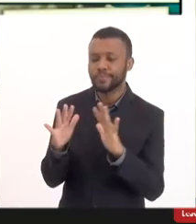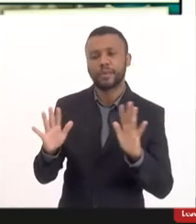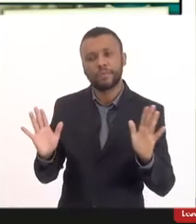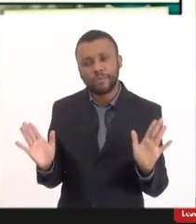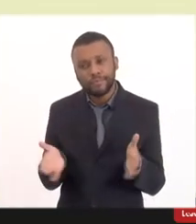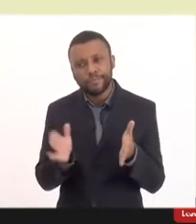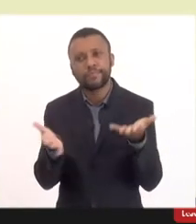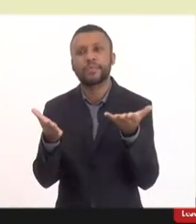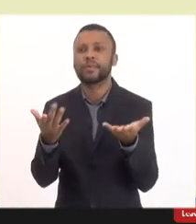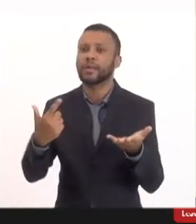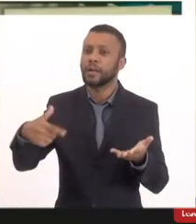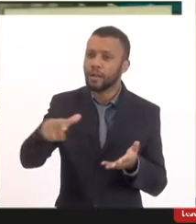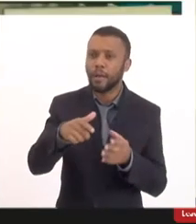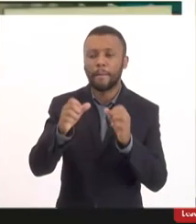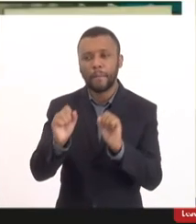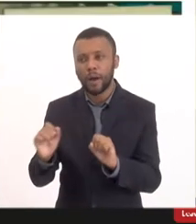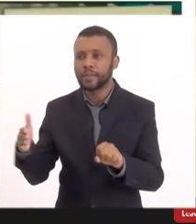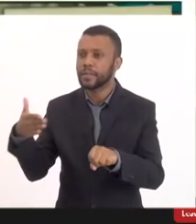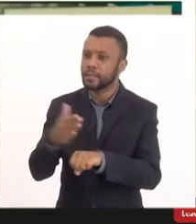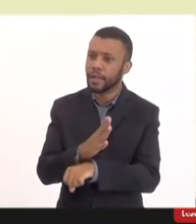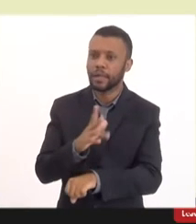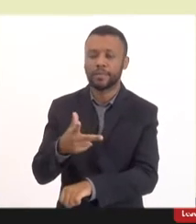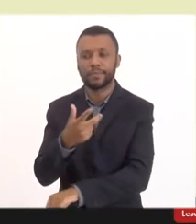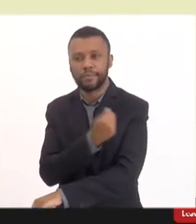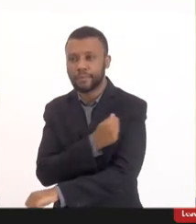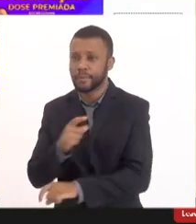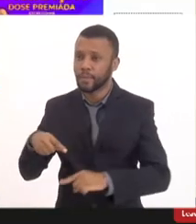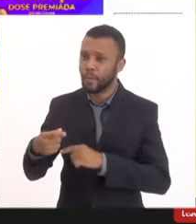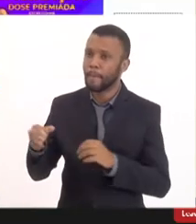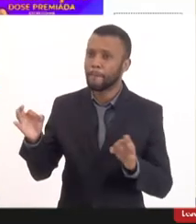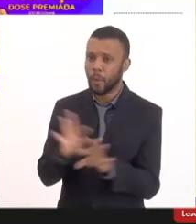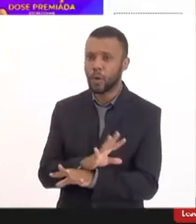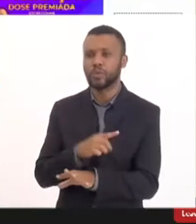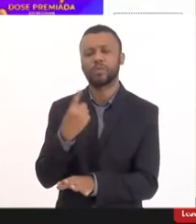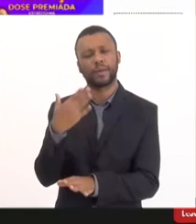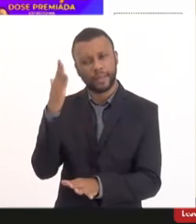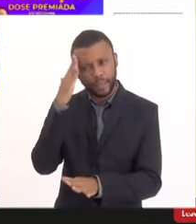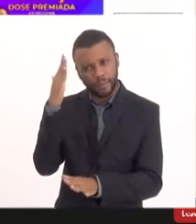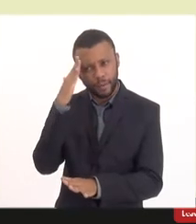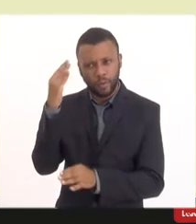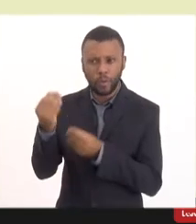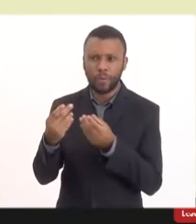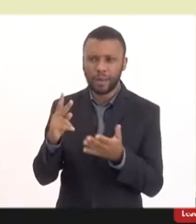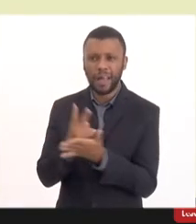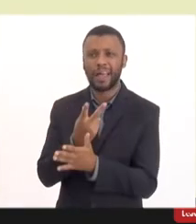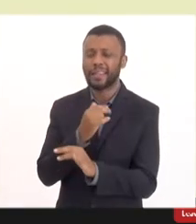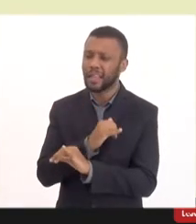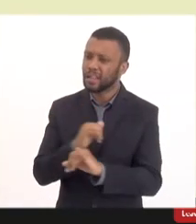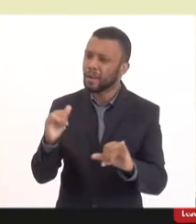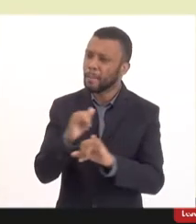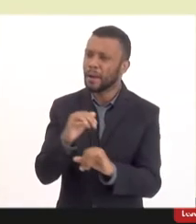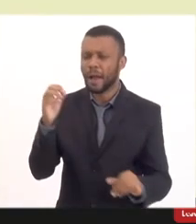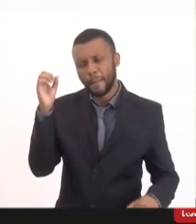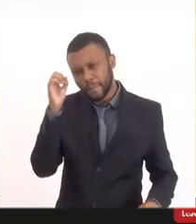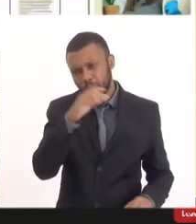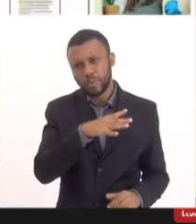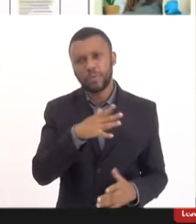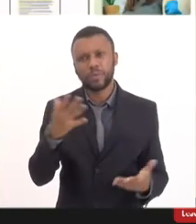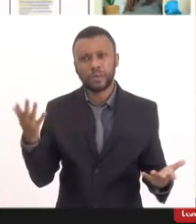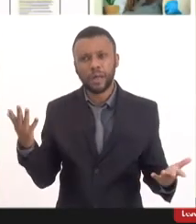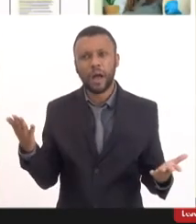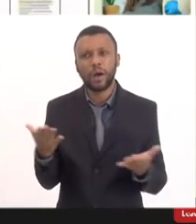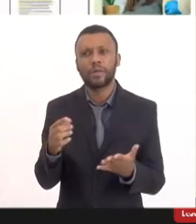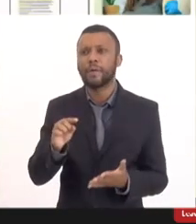eles só possam entrar depois de eles terem a vacina que a gente sabe mesmo que não acontece ou então essas campanhas absurdas com dinheiro agora são